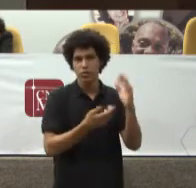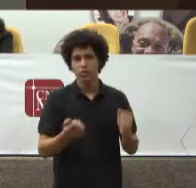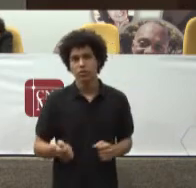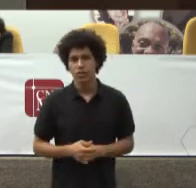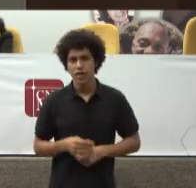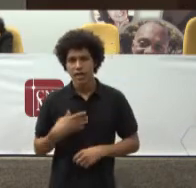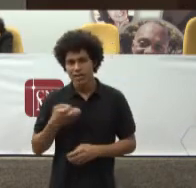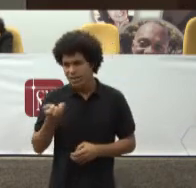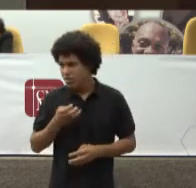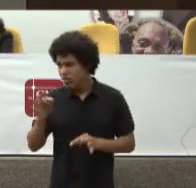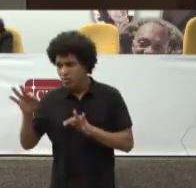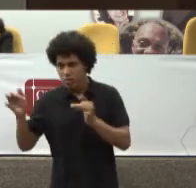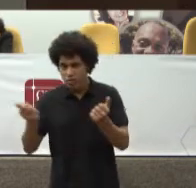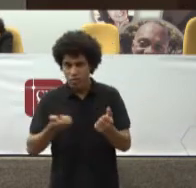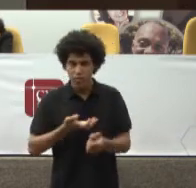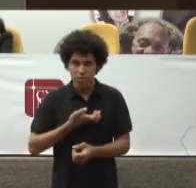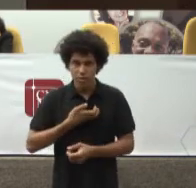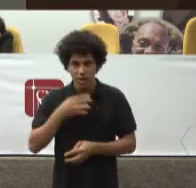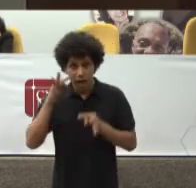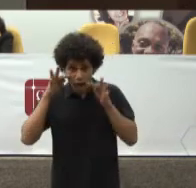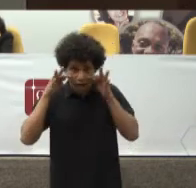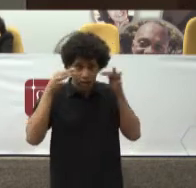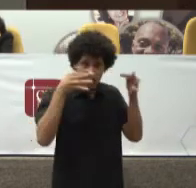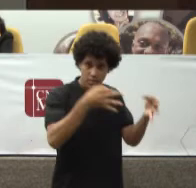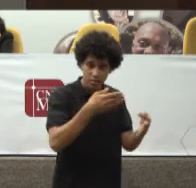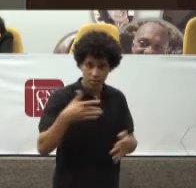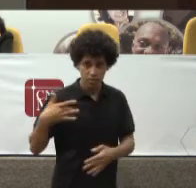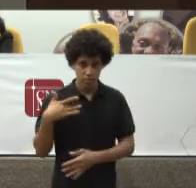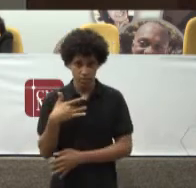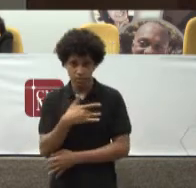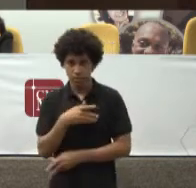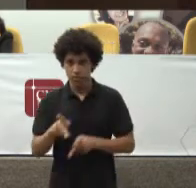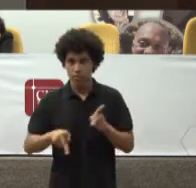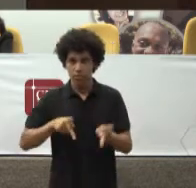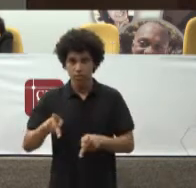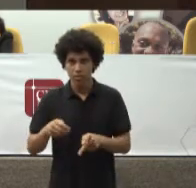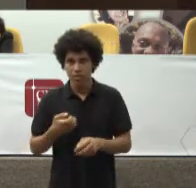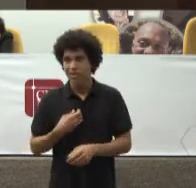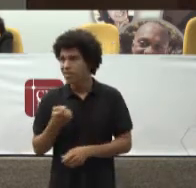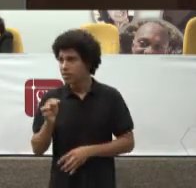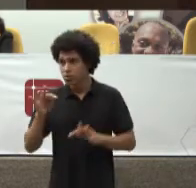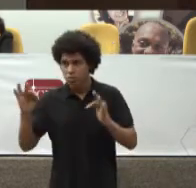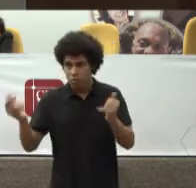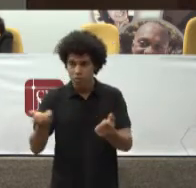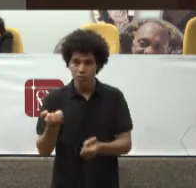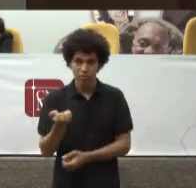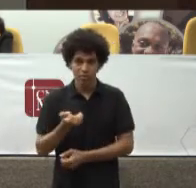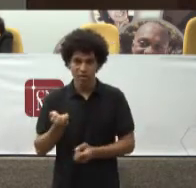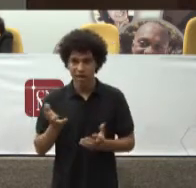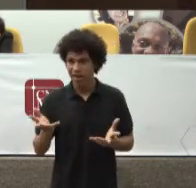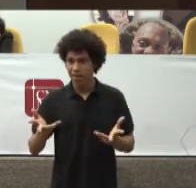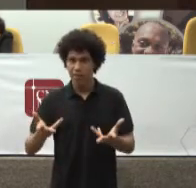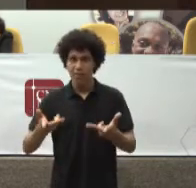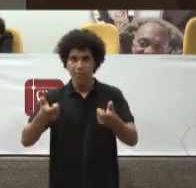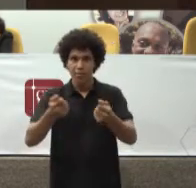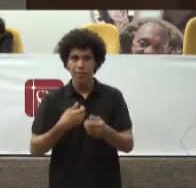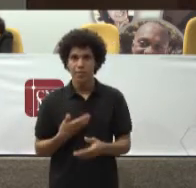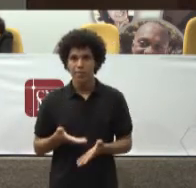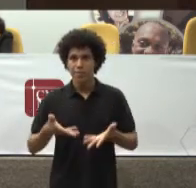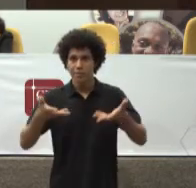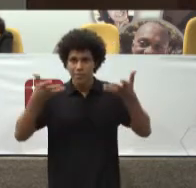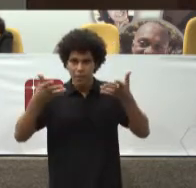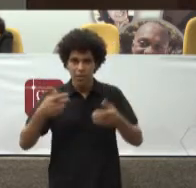atenção A saúde Para a população Se nós queremos Melhorar Para as pessoas Que efetivamente São mal atendidas